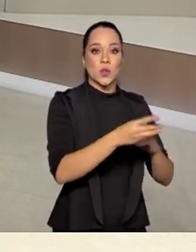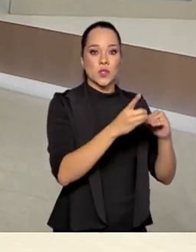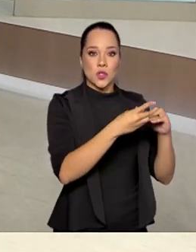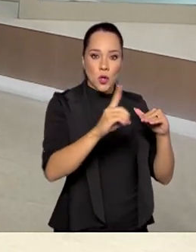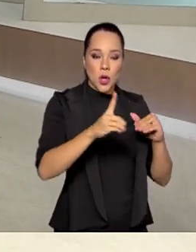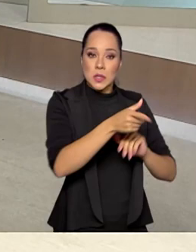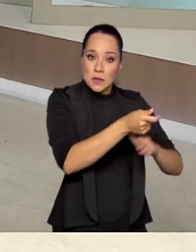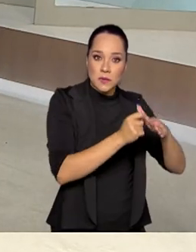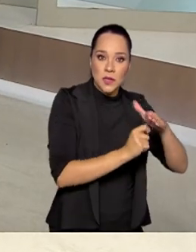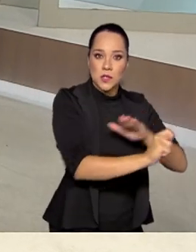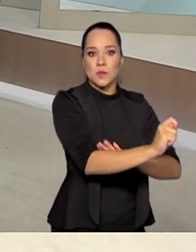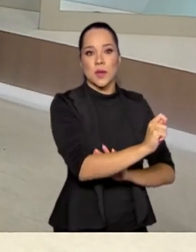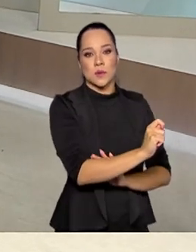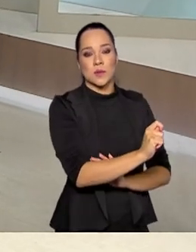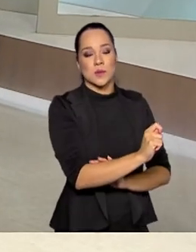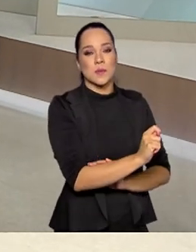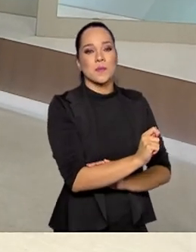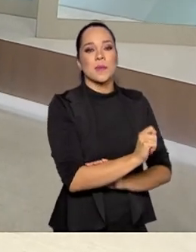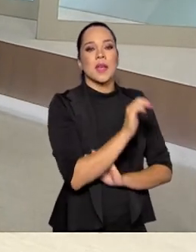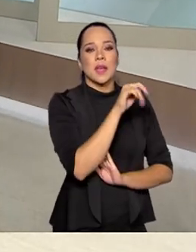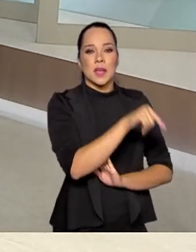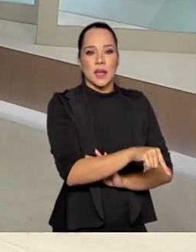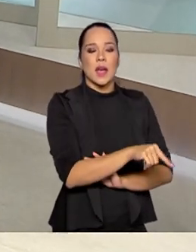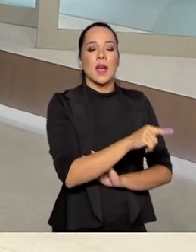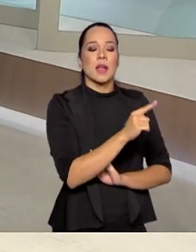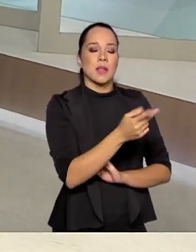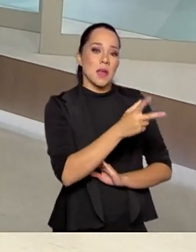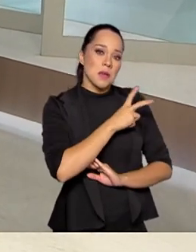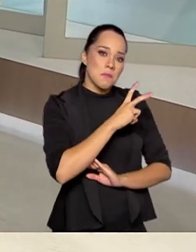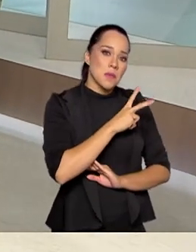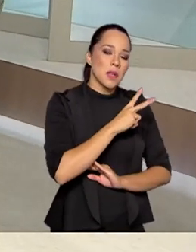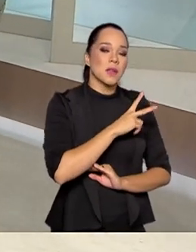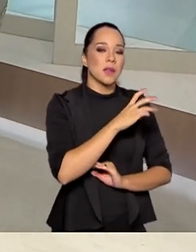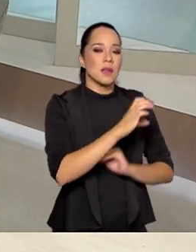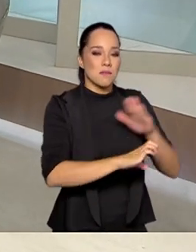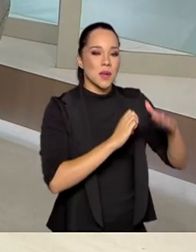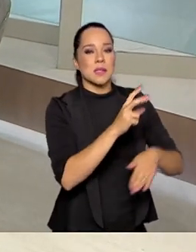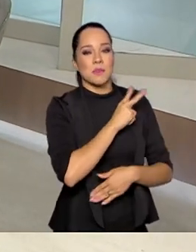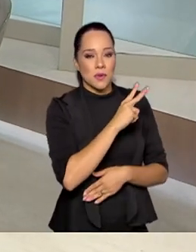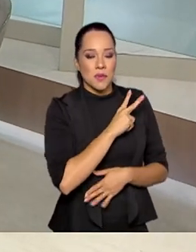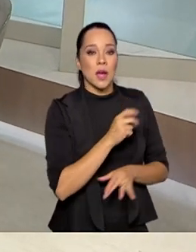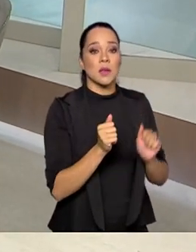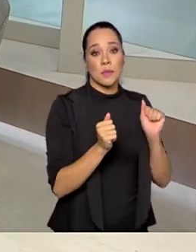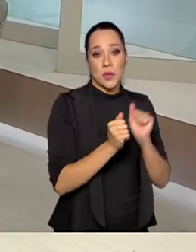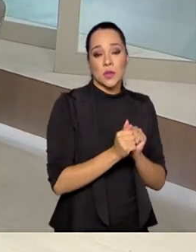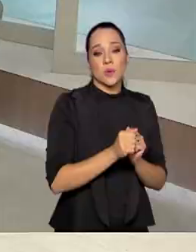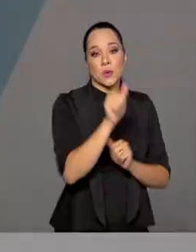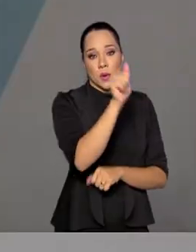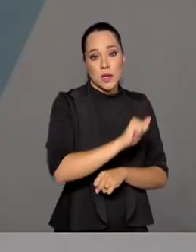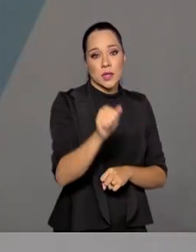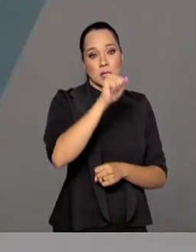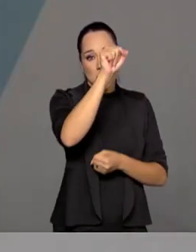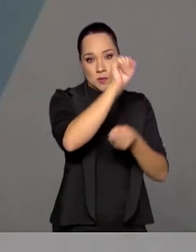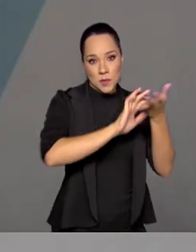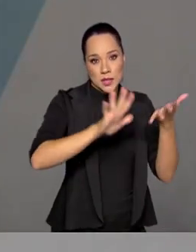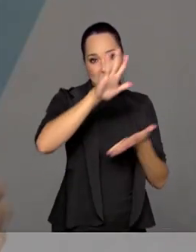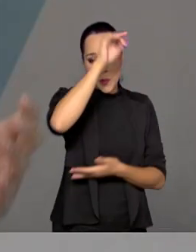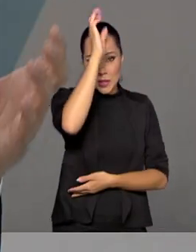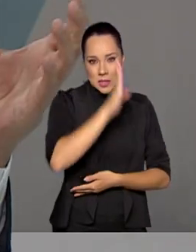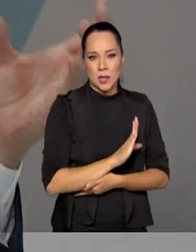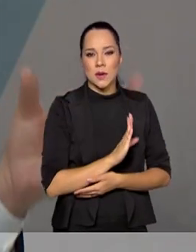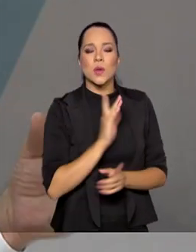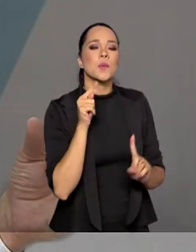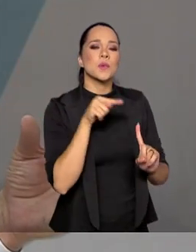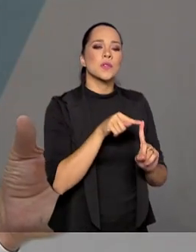investimentos da iniciativa privada, por intermédio do PNUD, com a Agência Espacial Brasileira. E um dos